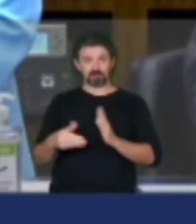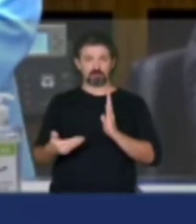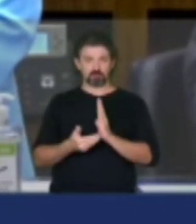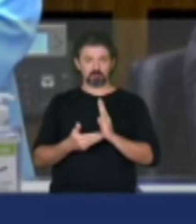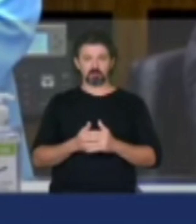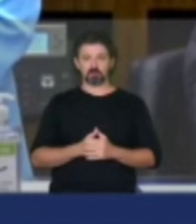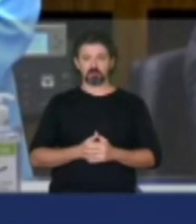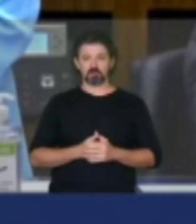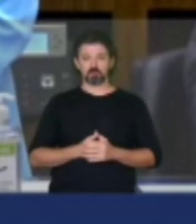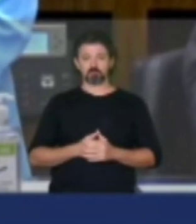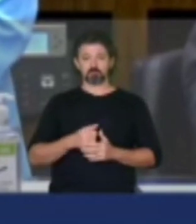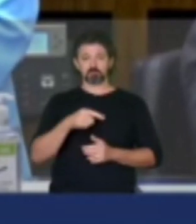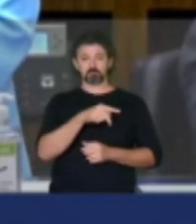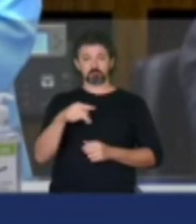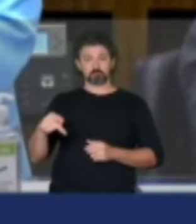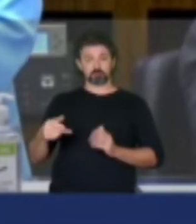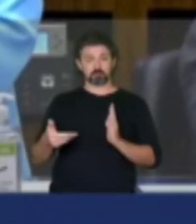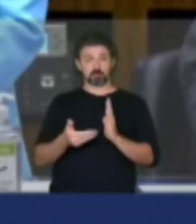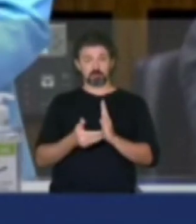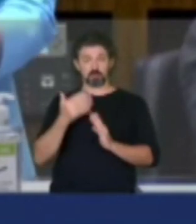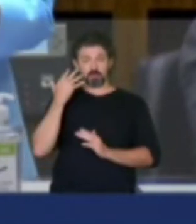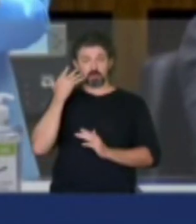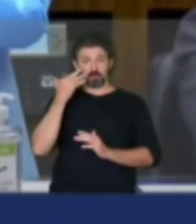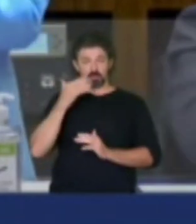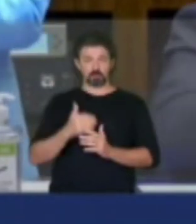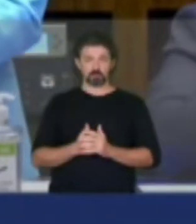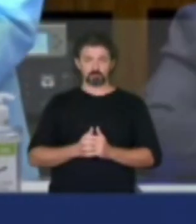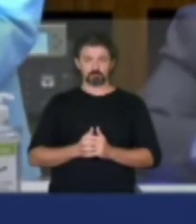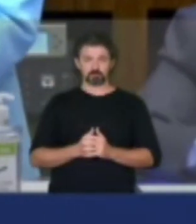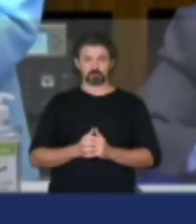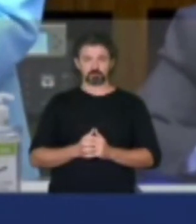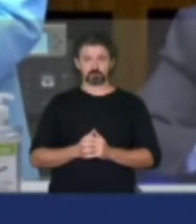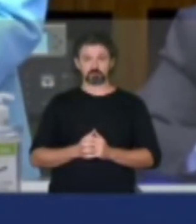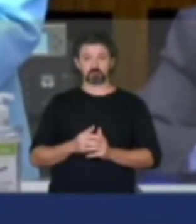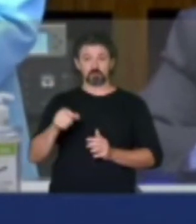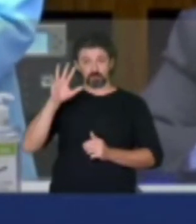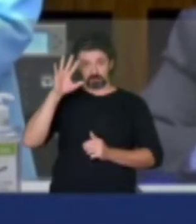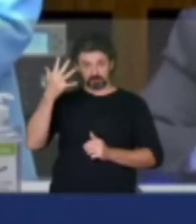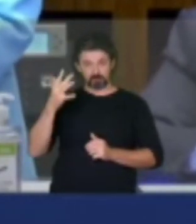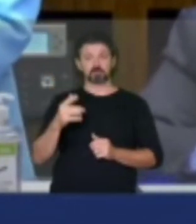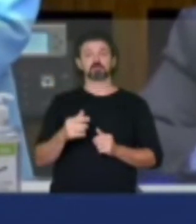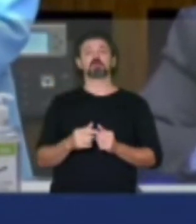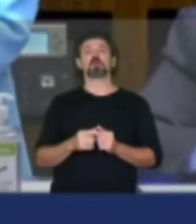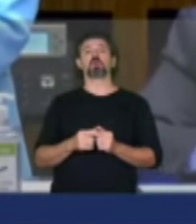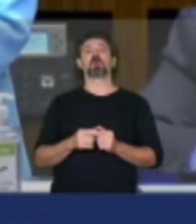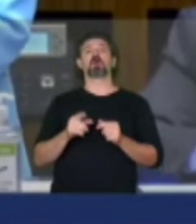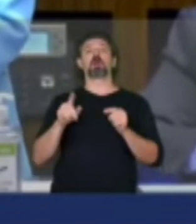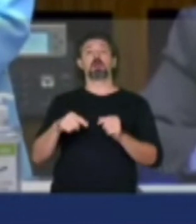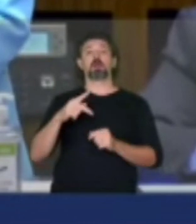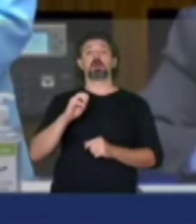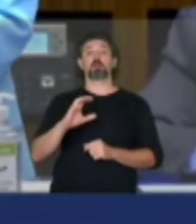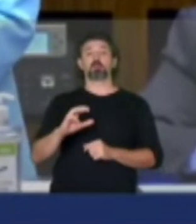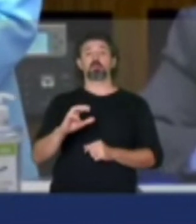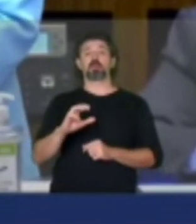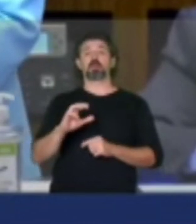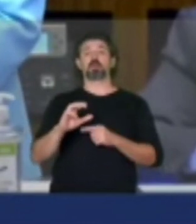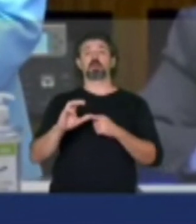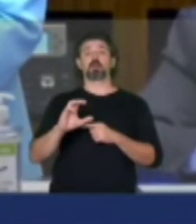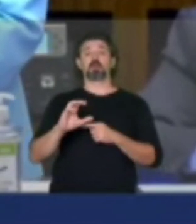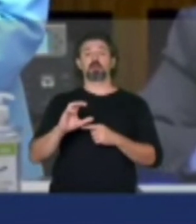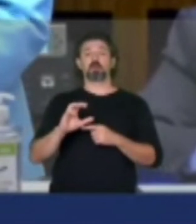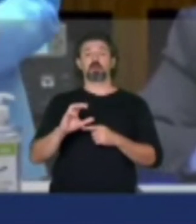Presidente da Câmara e deputado Arthur Lira, Esse ato, Constituição, então é a PEC, chamada PEC da